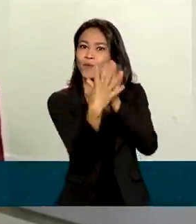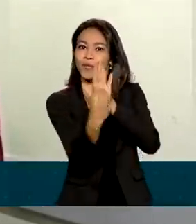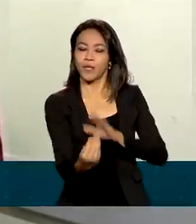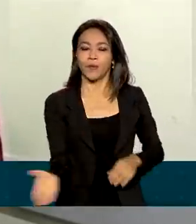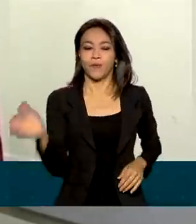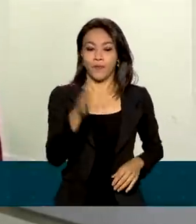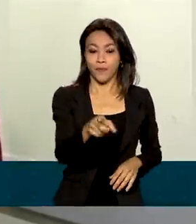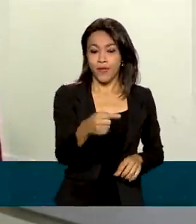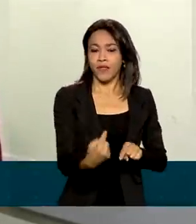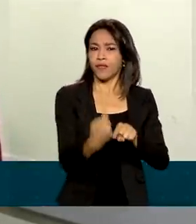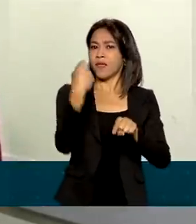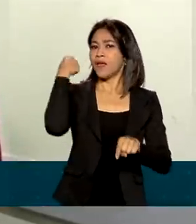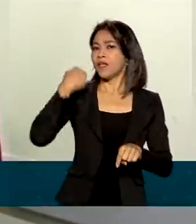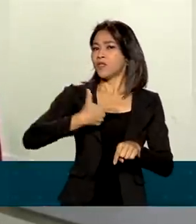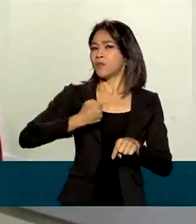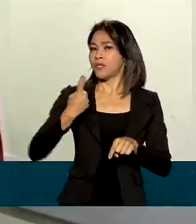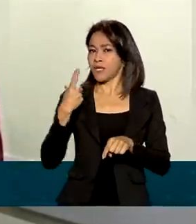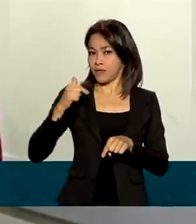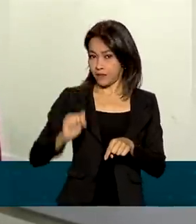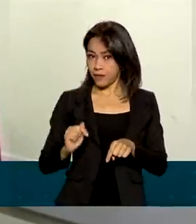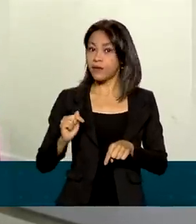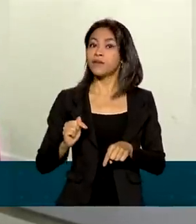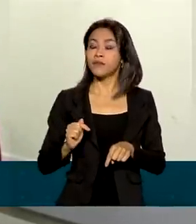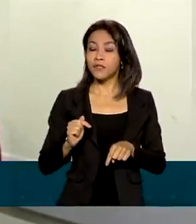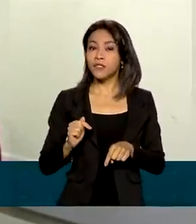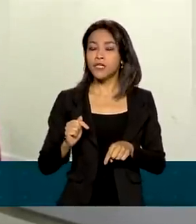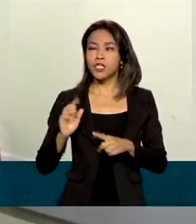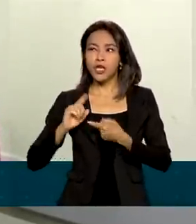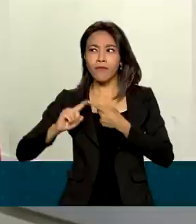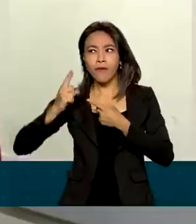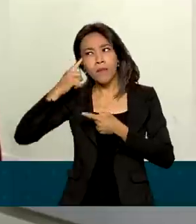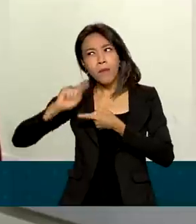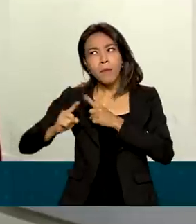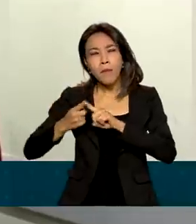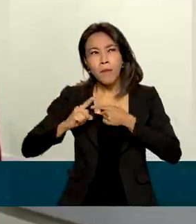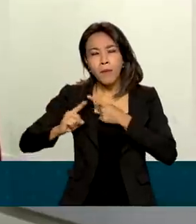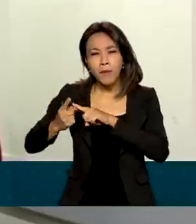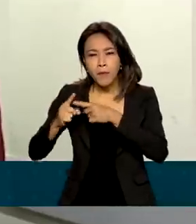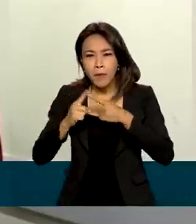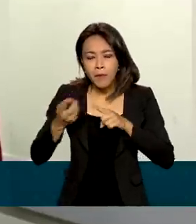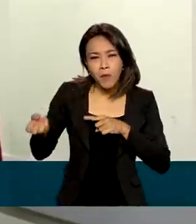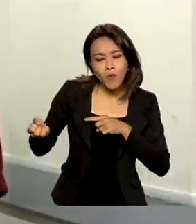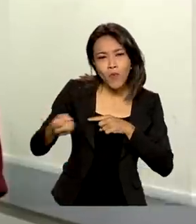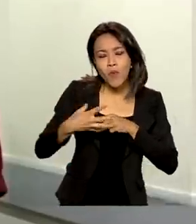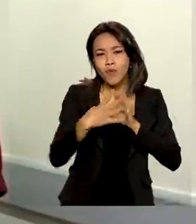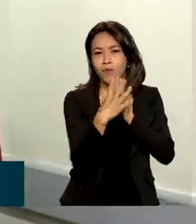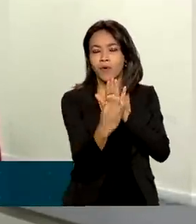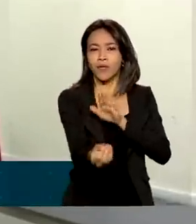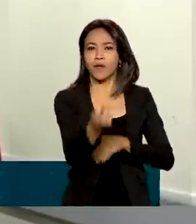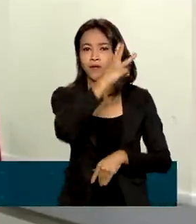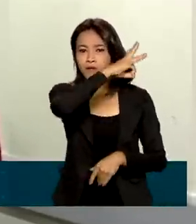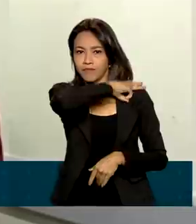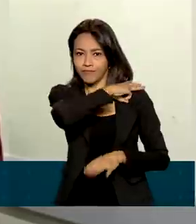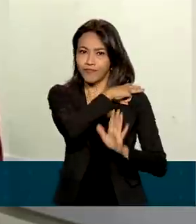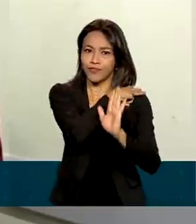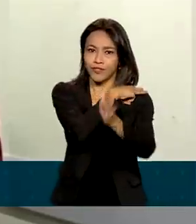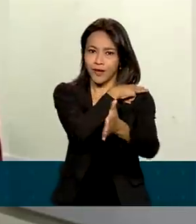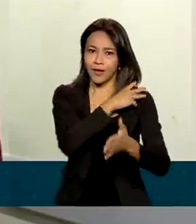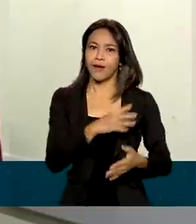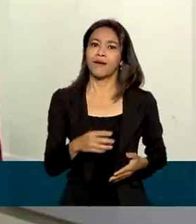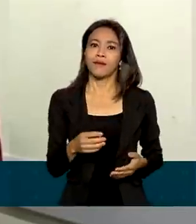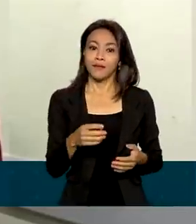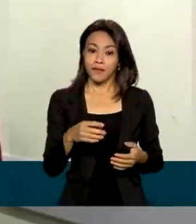existe desde 2017, quando já se pensava no novo ensino médio muito antes da legislação. A maior